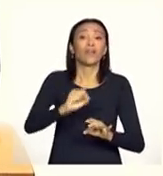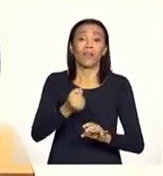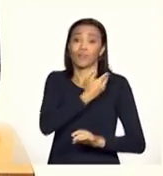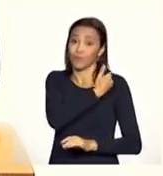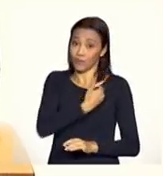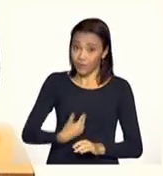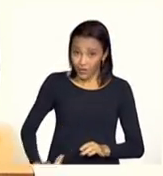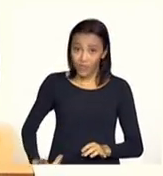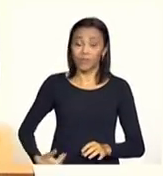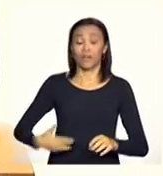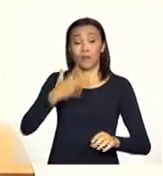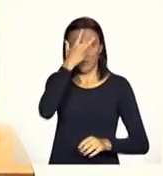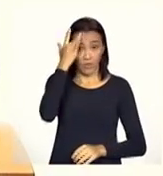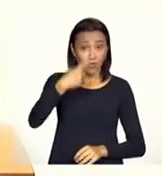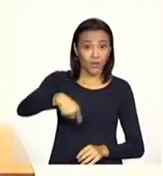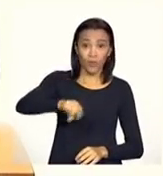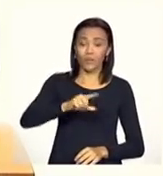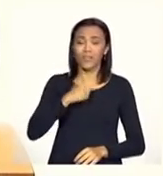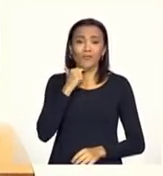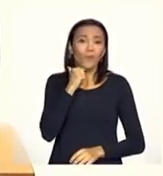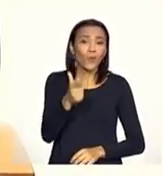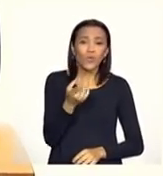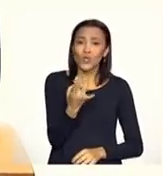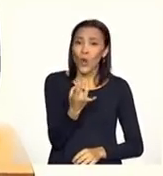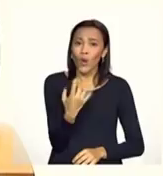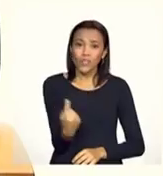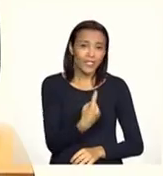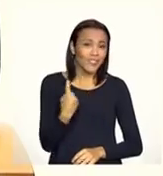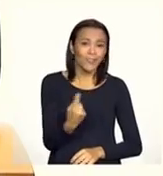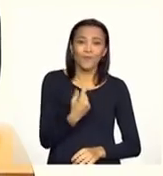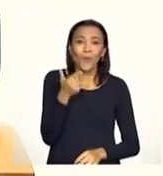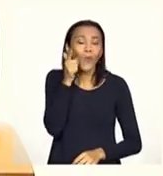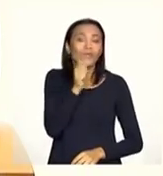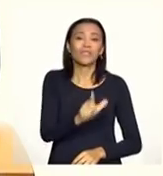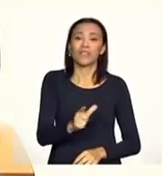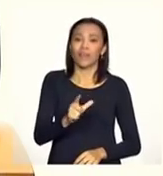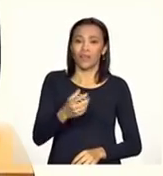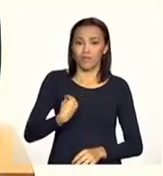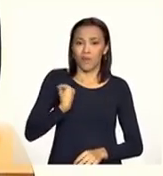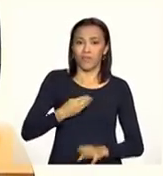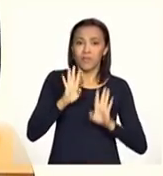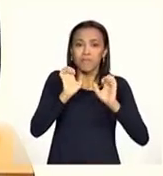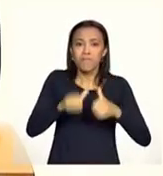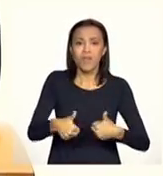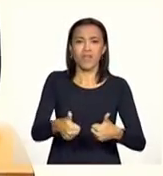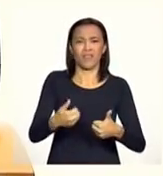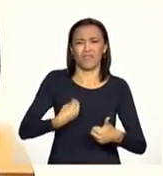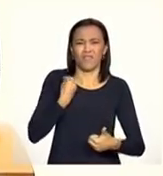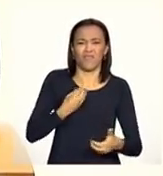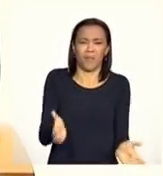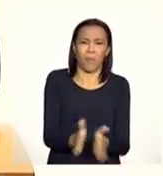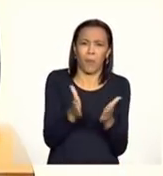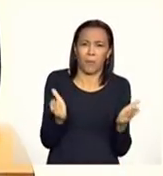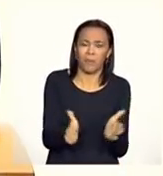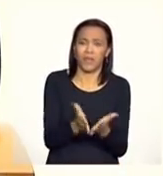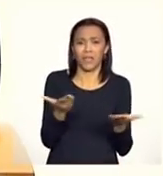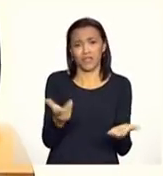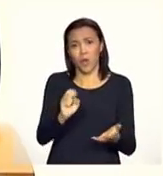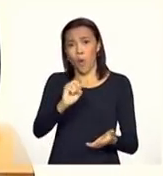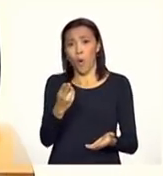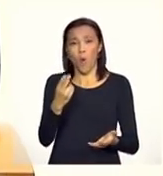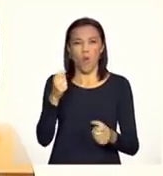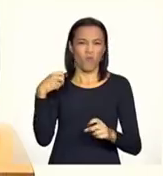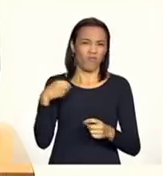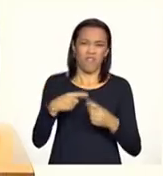pessoas que hoje não têm condição de sobreviver sozinha no espaço, que estão em situação de pobreza, que passaram por alguma situação de